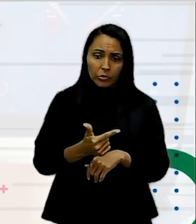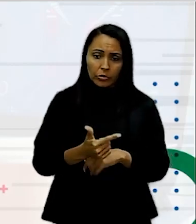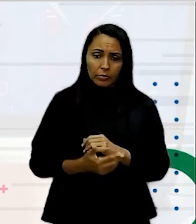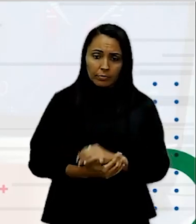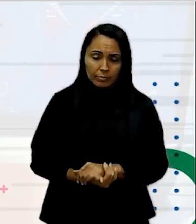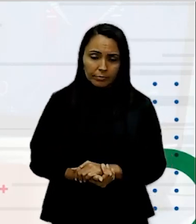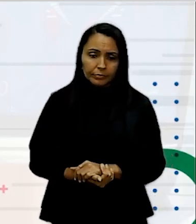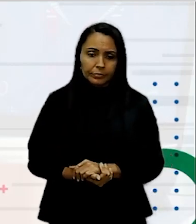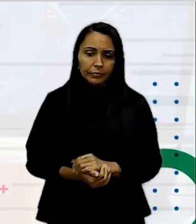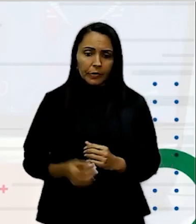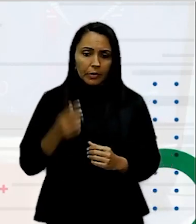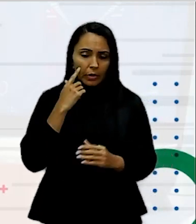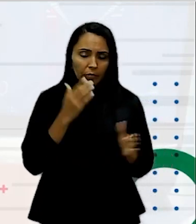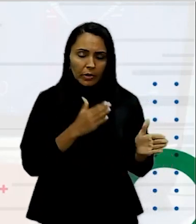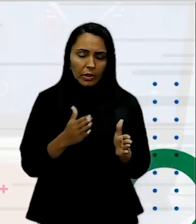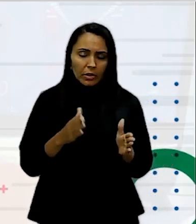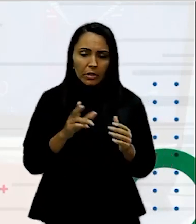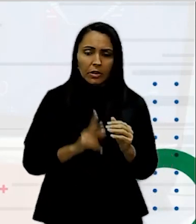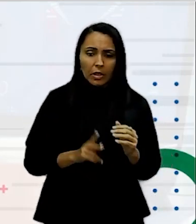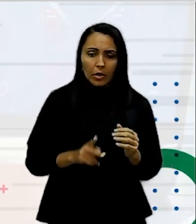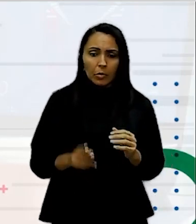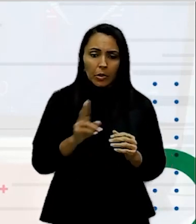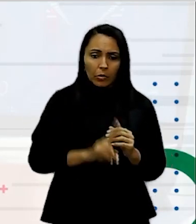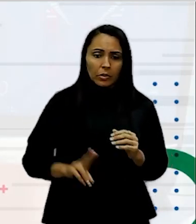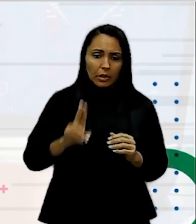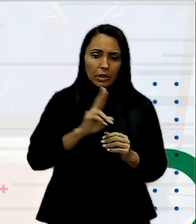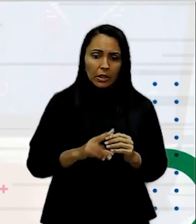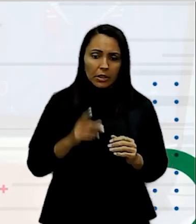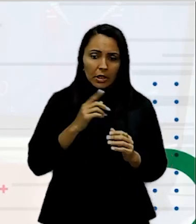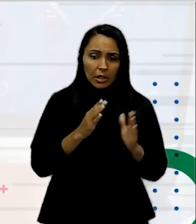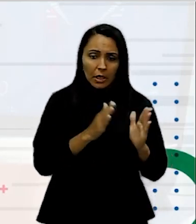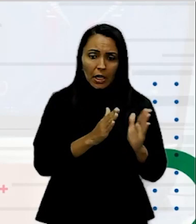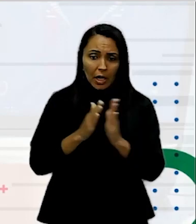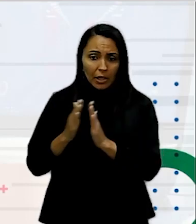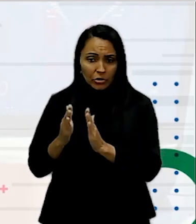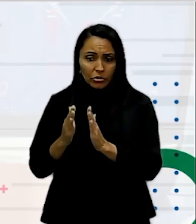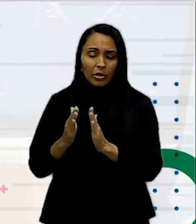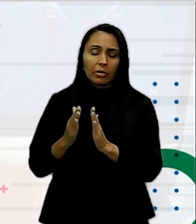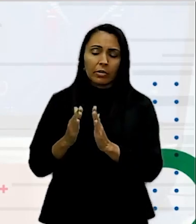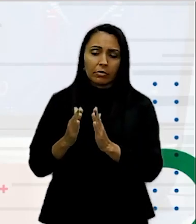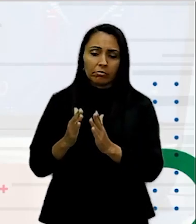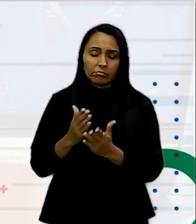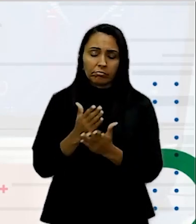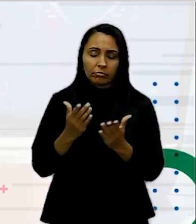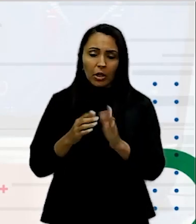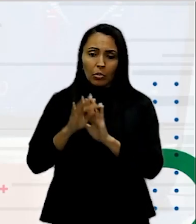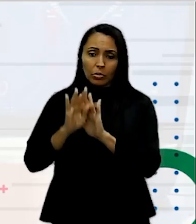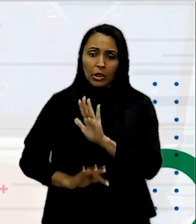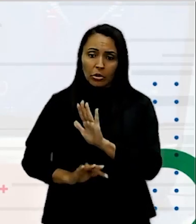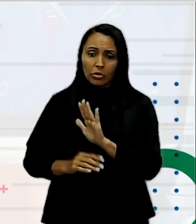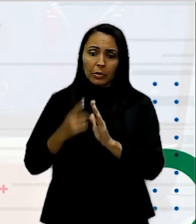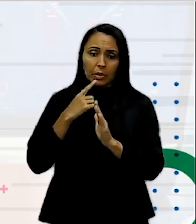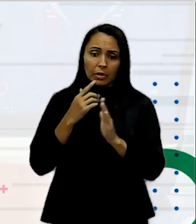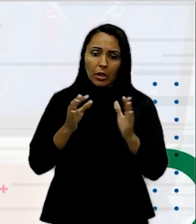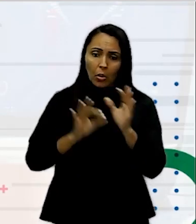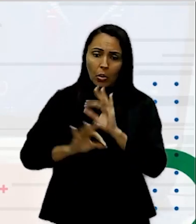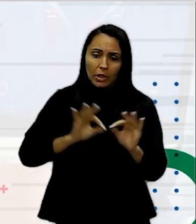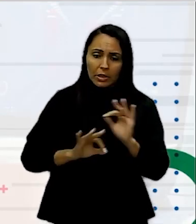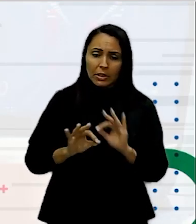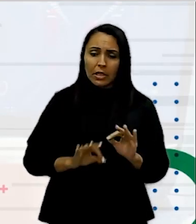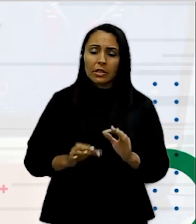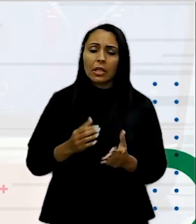Quase sempre utilize o alinhamento à esquerda O texto alinhado à esquerda evita saltos de olhos